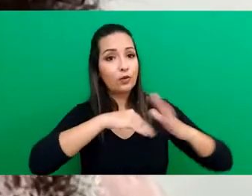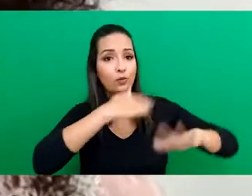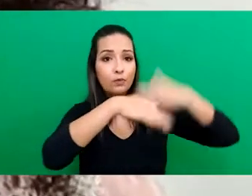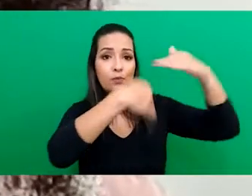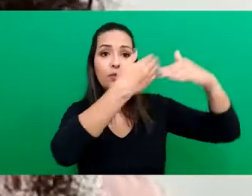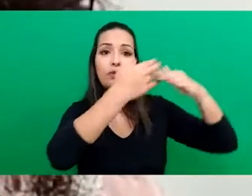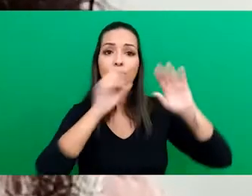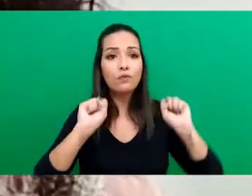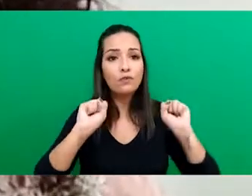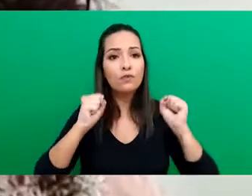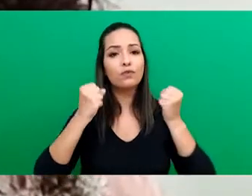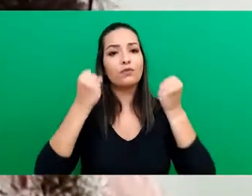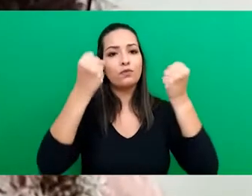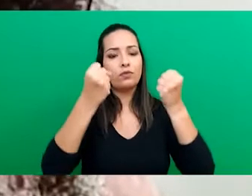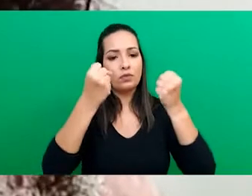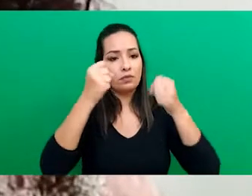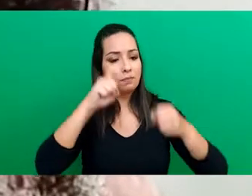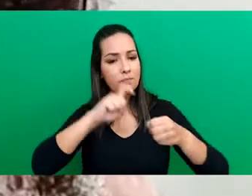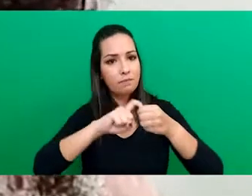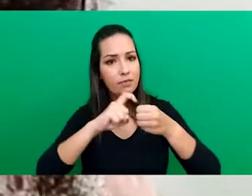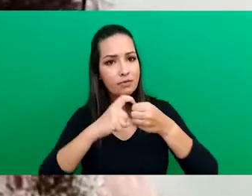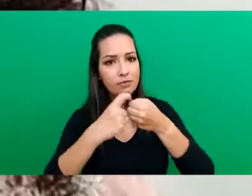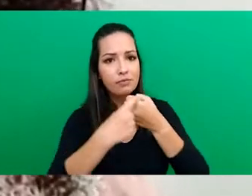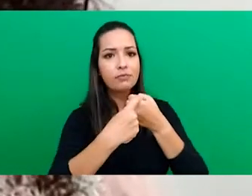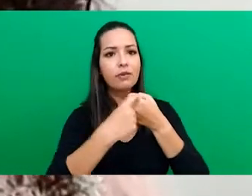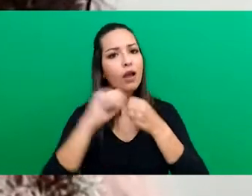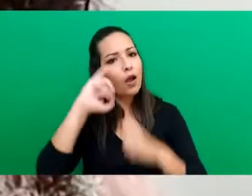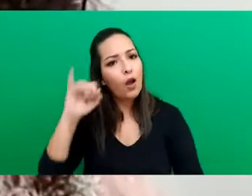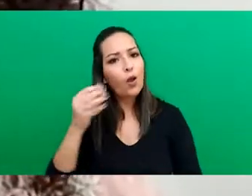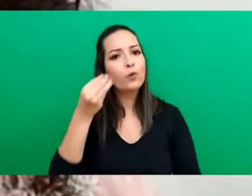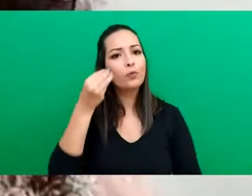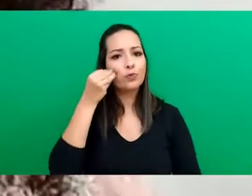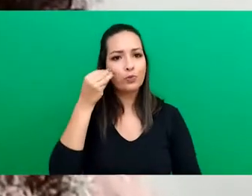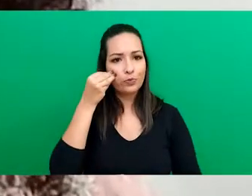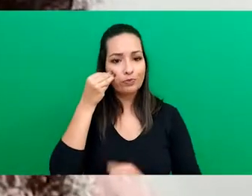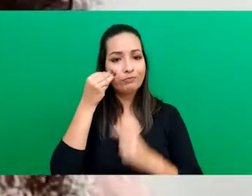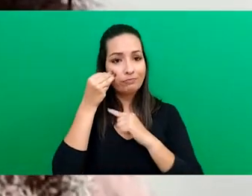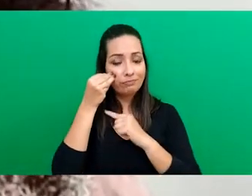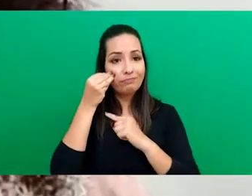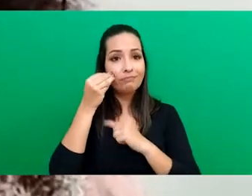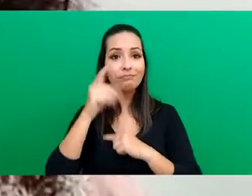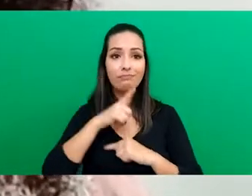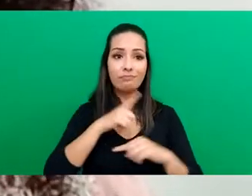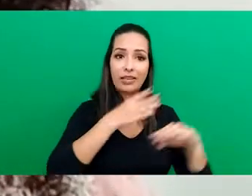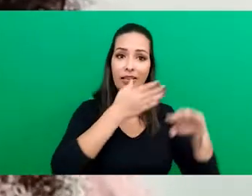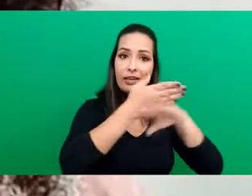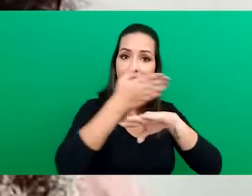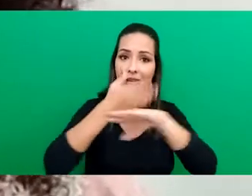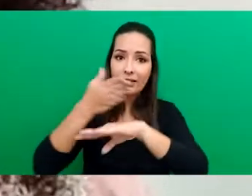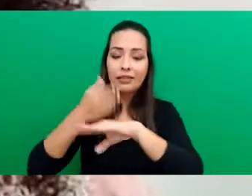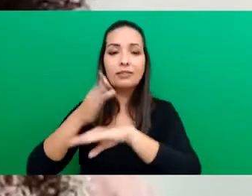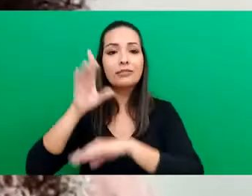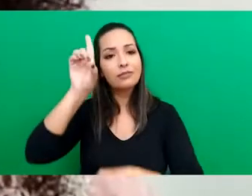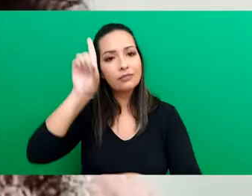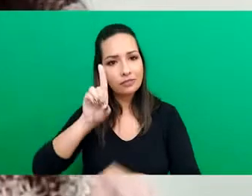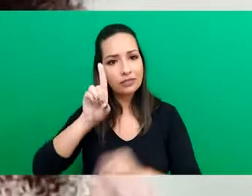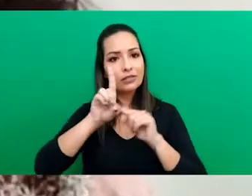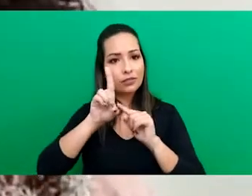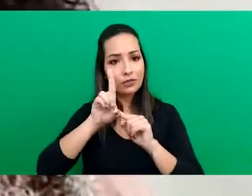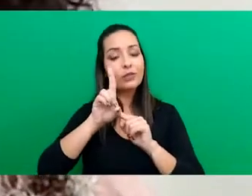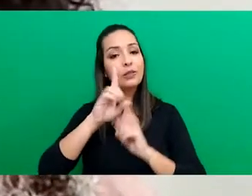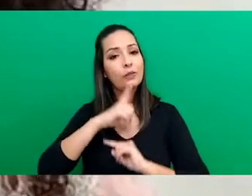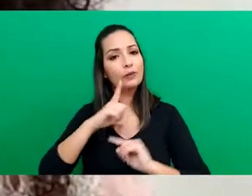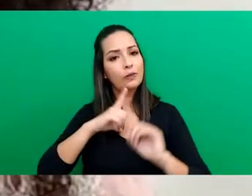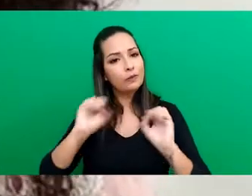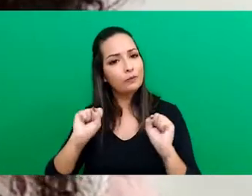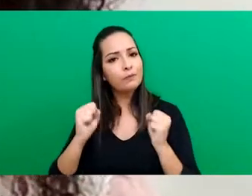de fortalecimento dessas parcerias, as oportunidades de acesso a direitos, elas